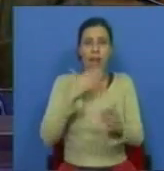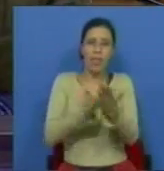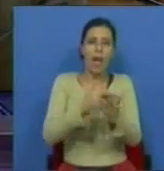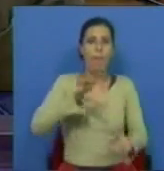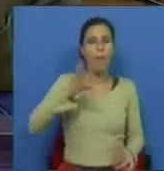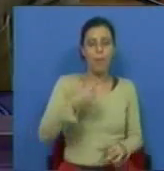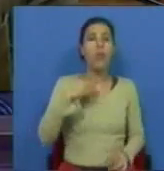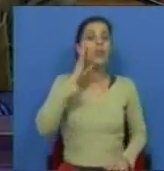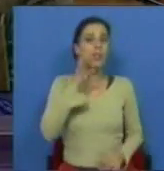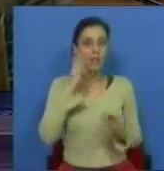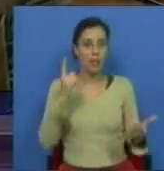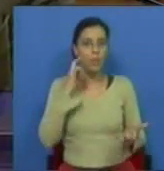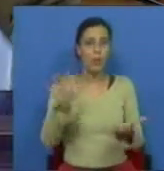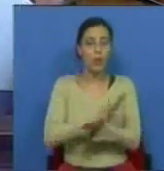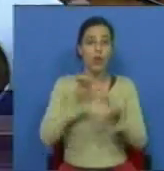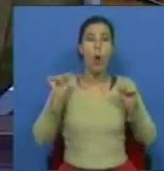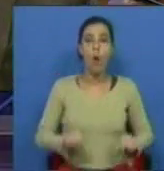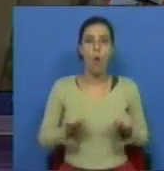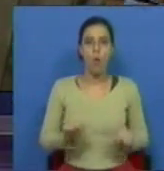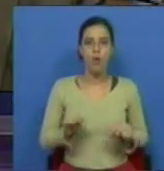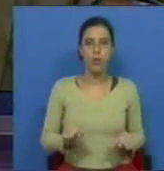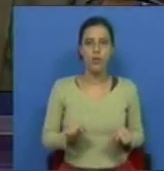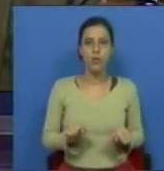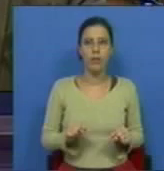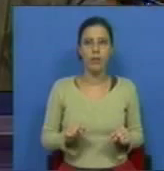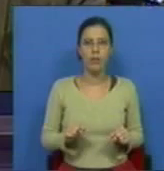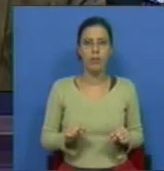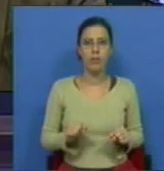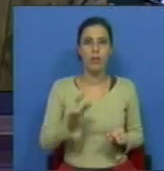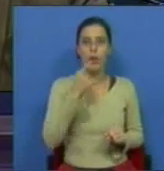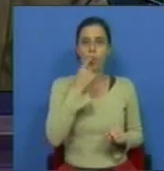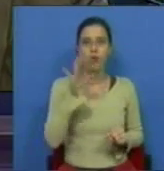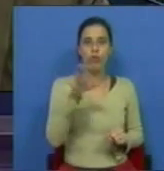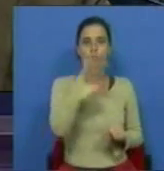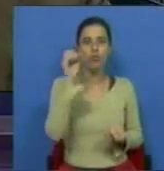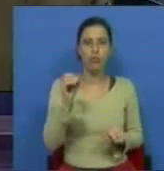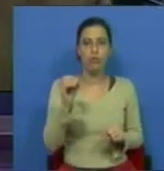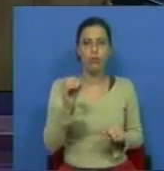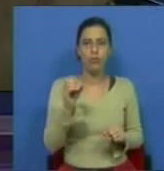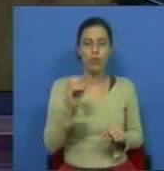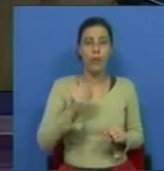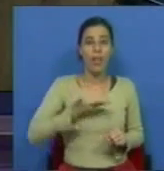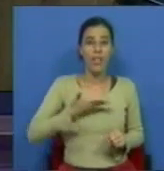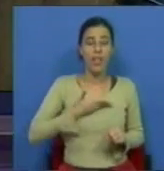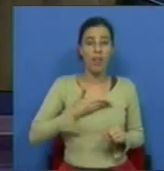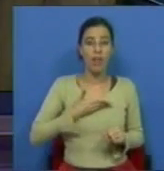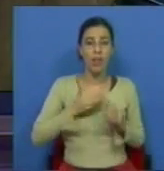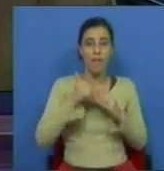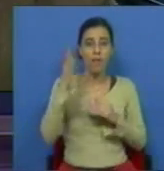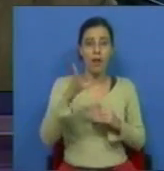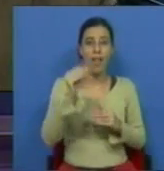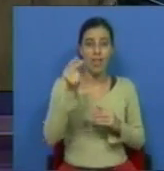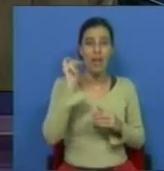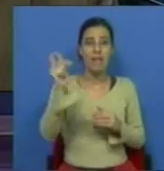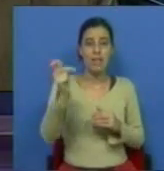país. Nós sabemos, notícias de hoje, que os juros da dívida soberana a